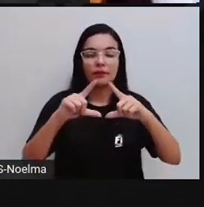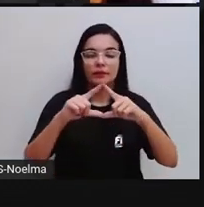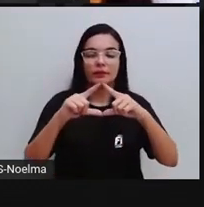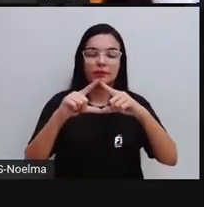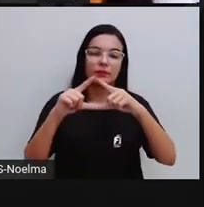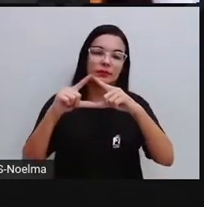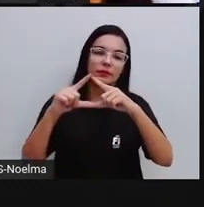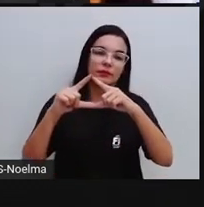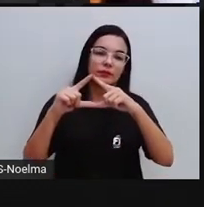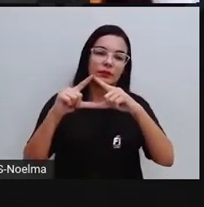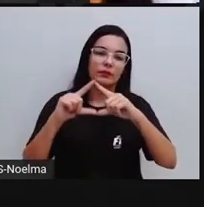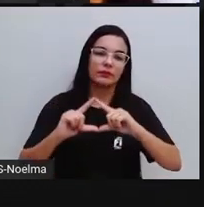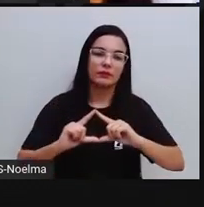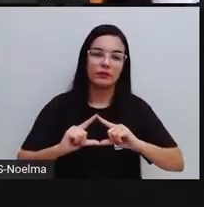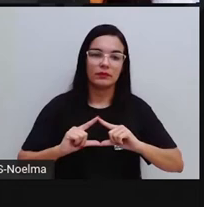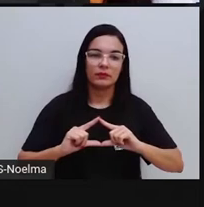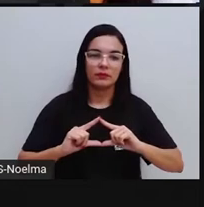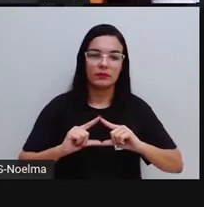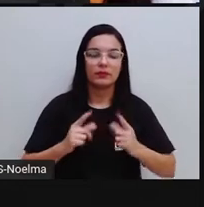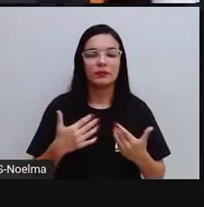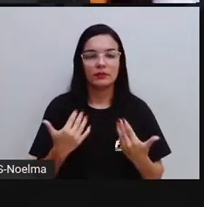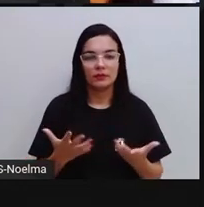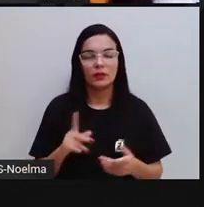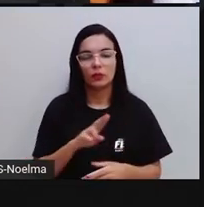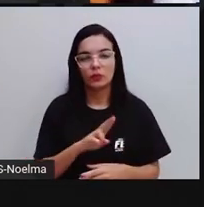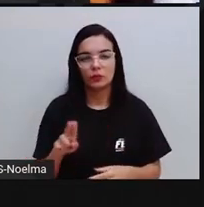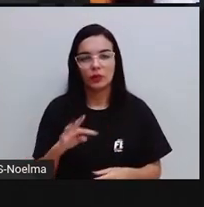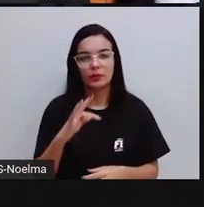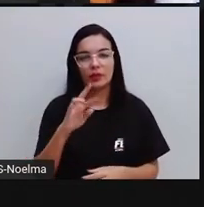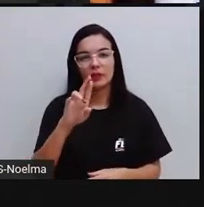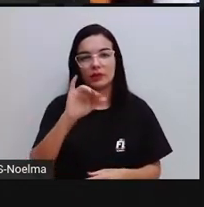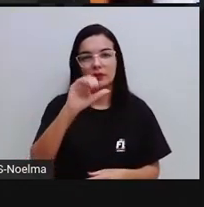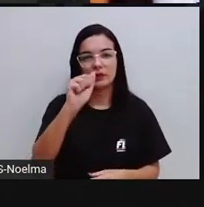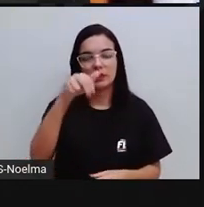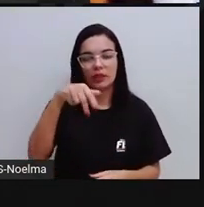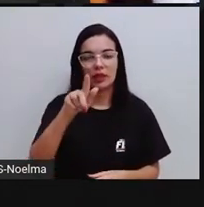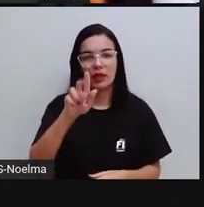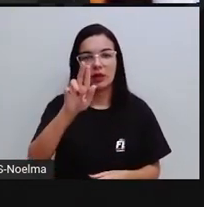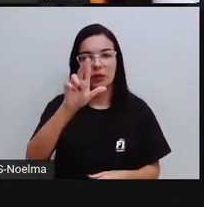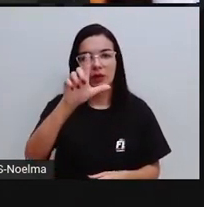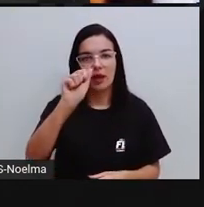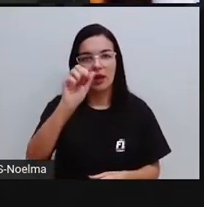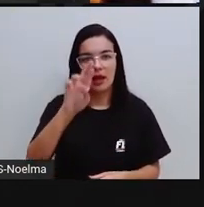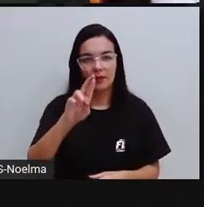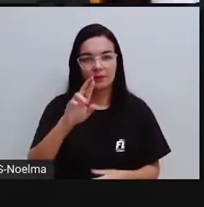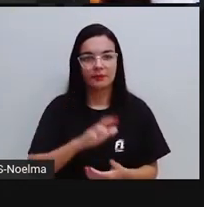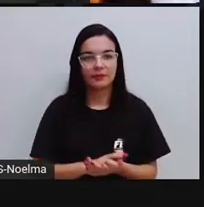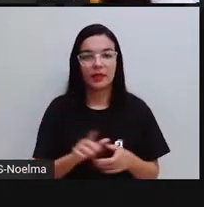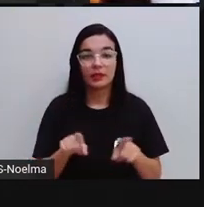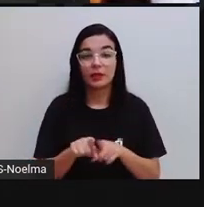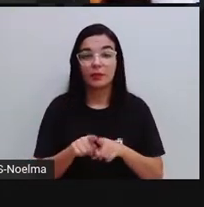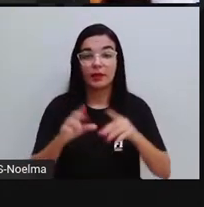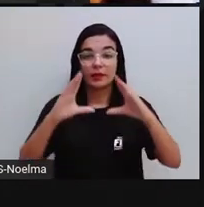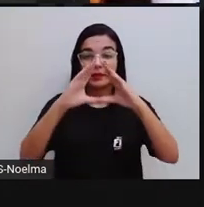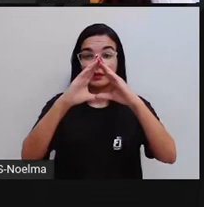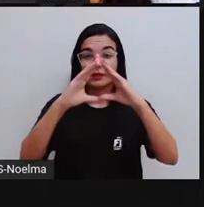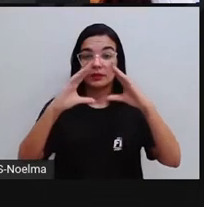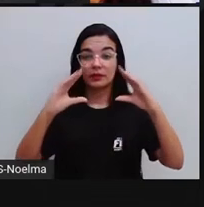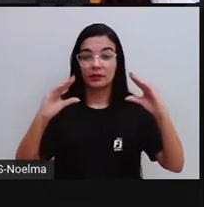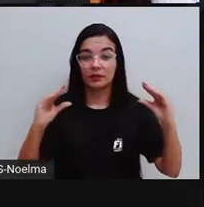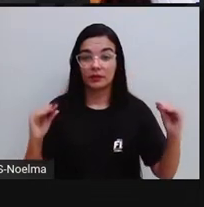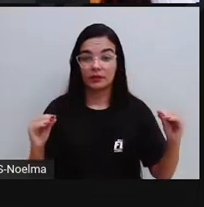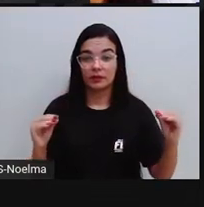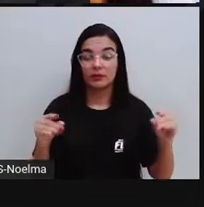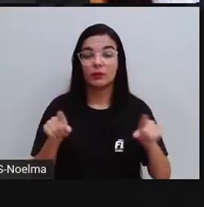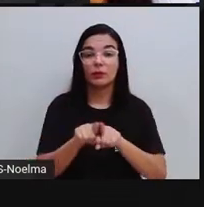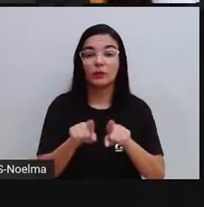tem três lados, né? Formando aí um triângulo, por isso que é chamado de prisma de base triangular. Nós temos uma pirâmide de base